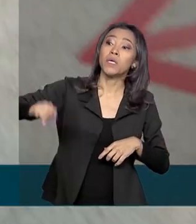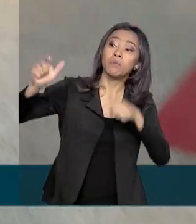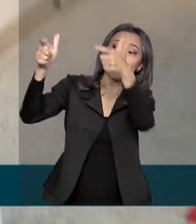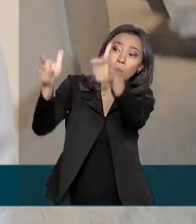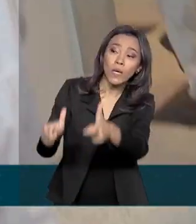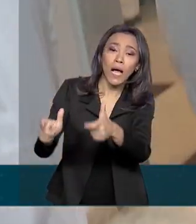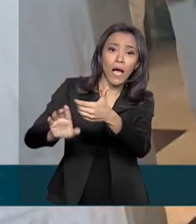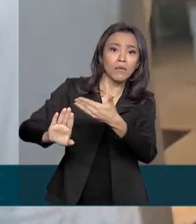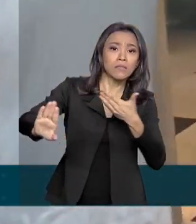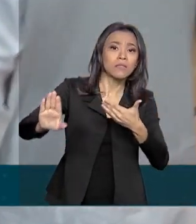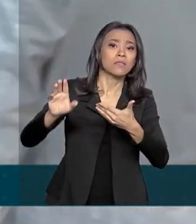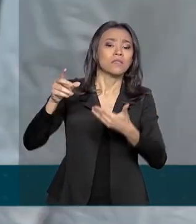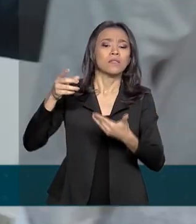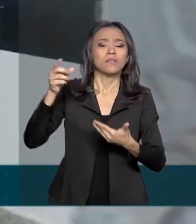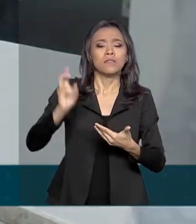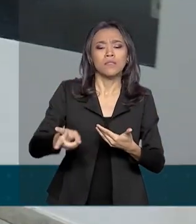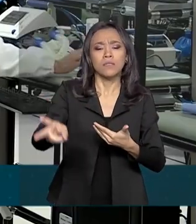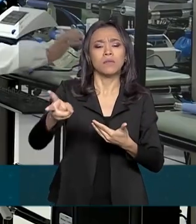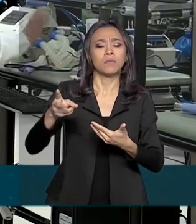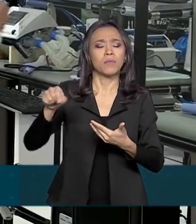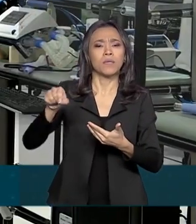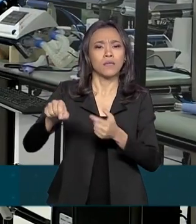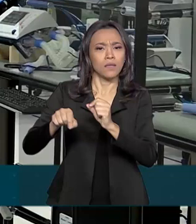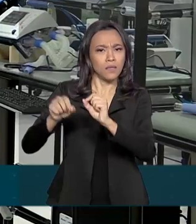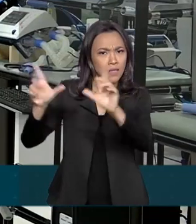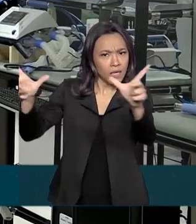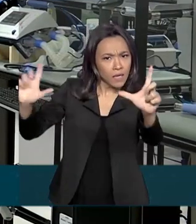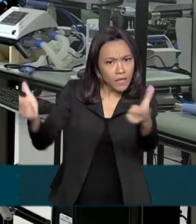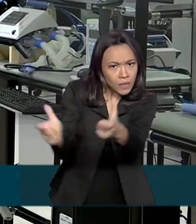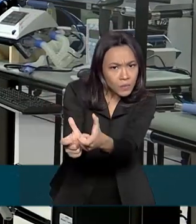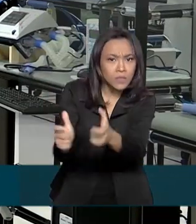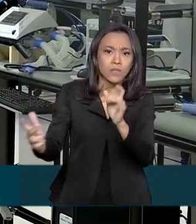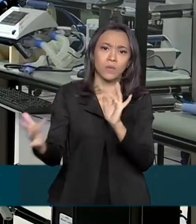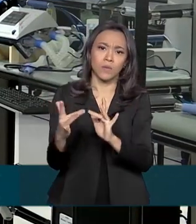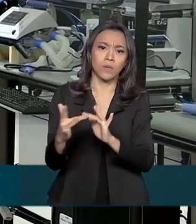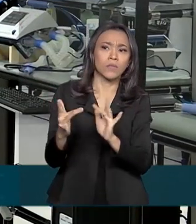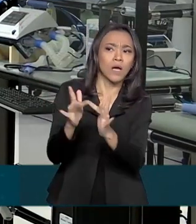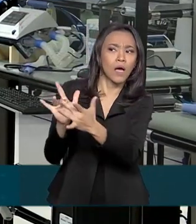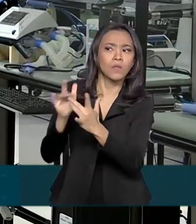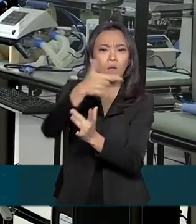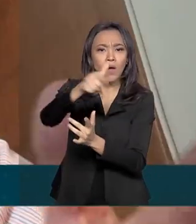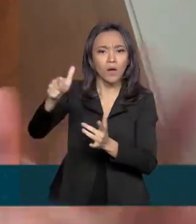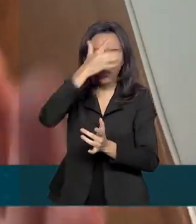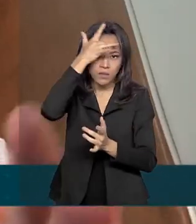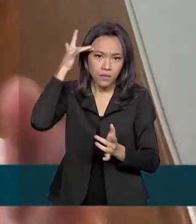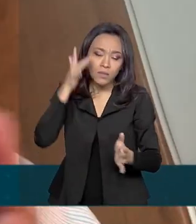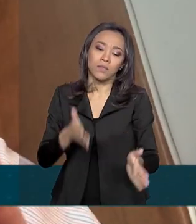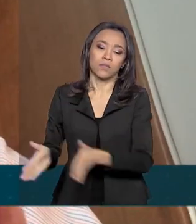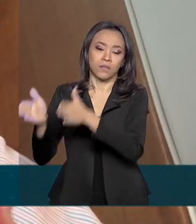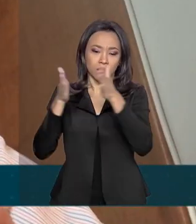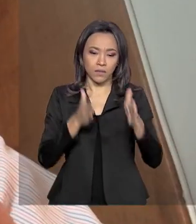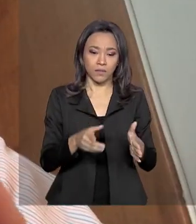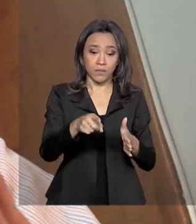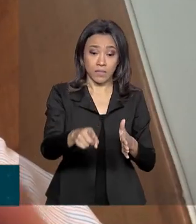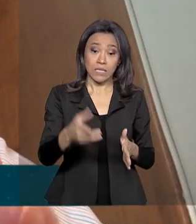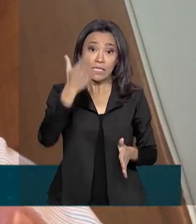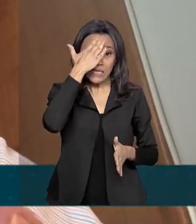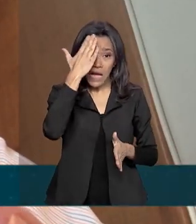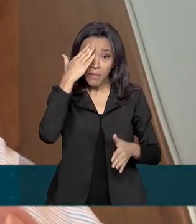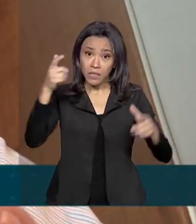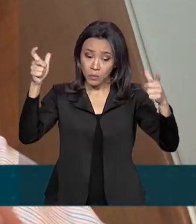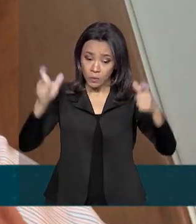higienizado ao fim de cada turno de trabalho e reduzir contato com outros trabalhadores. Sabe-se que nos ambientes